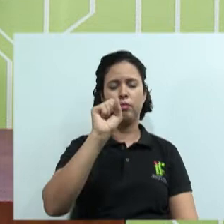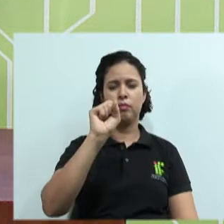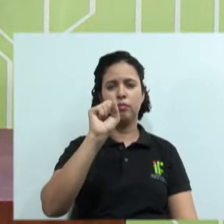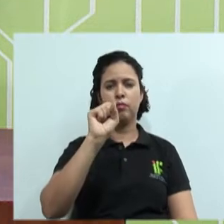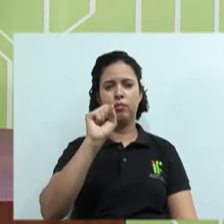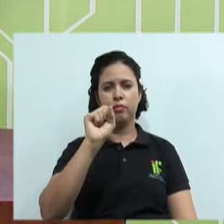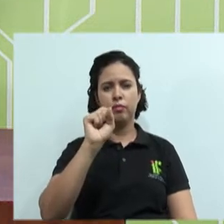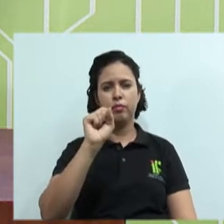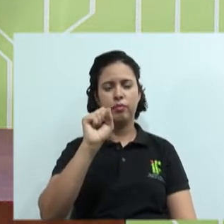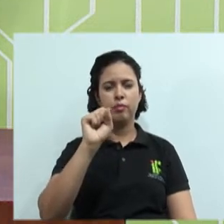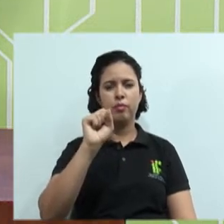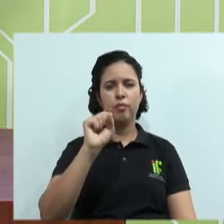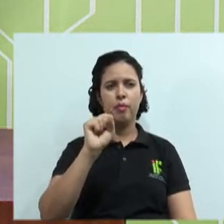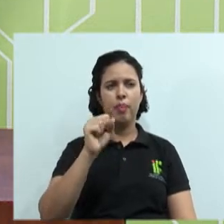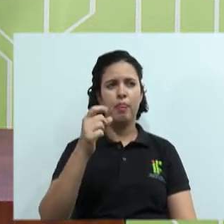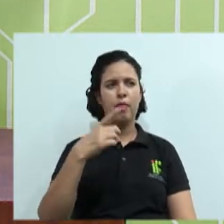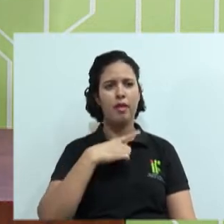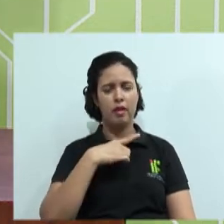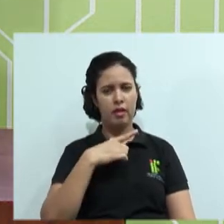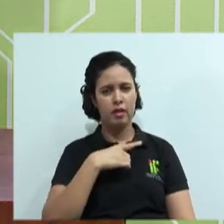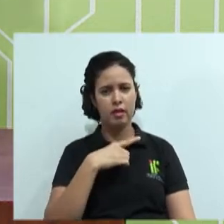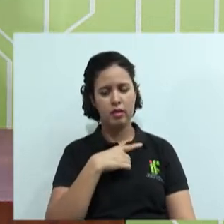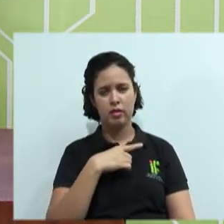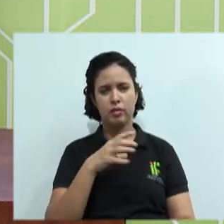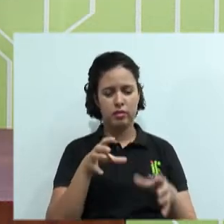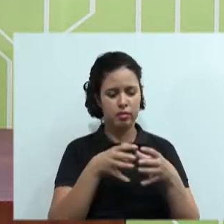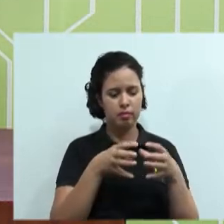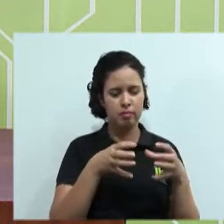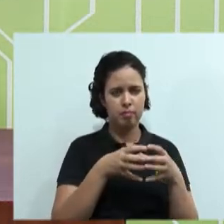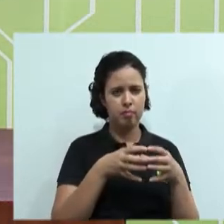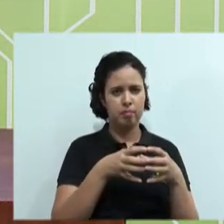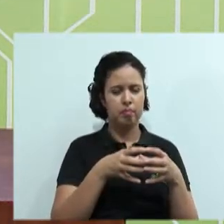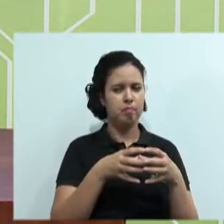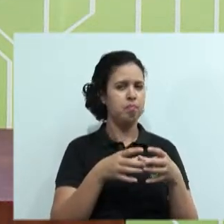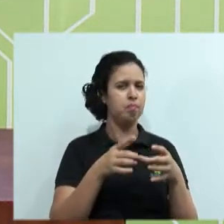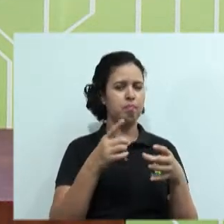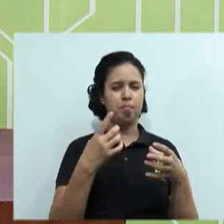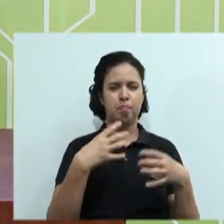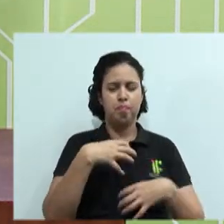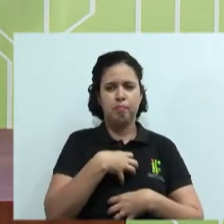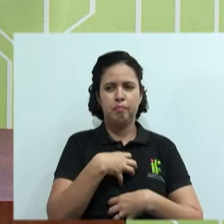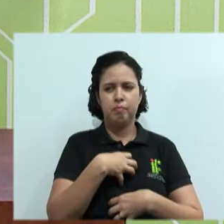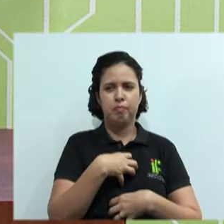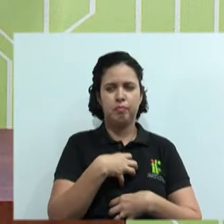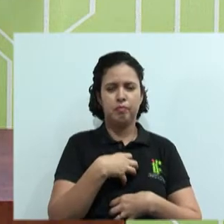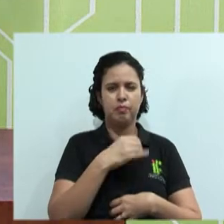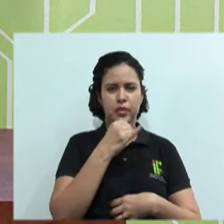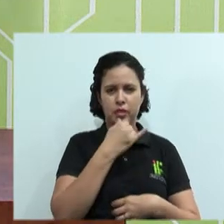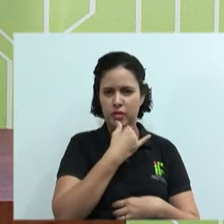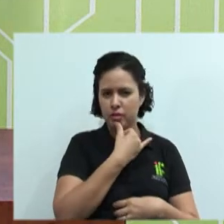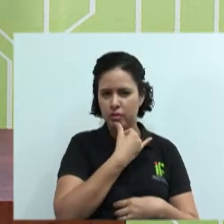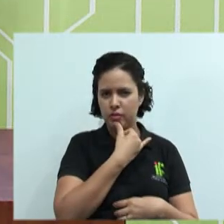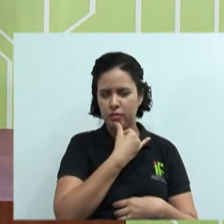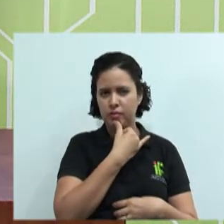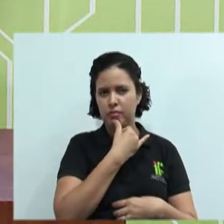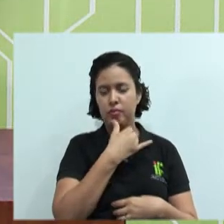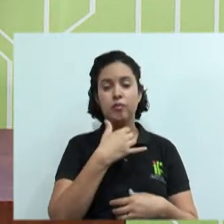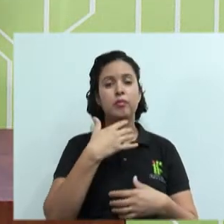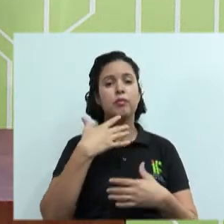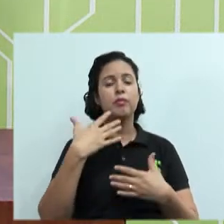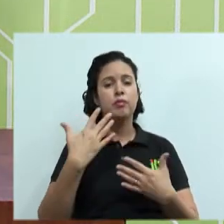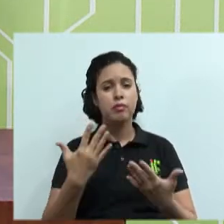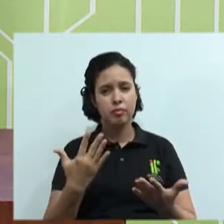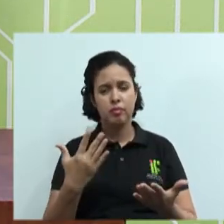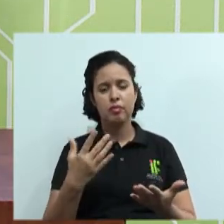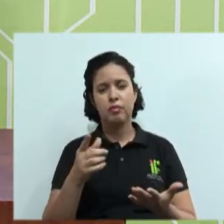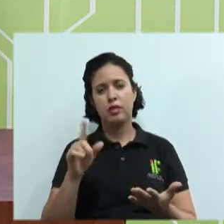placar. E aí, o que? O time ali se abala. A equipe se abala. E o que o técnico faz? Ele pede um tempo. O técnico